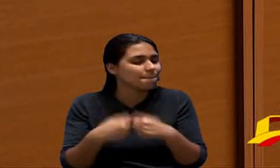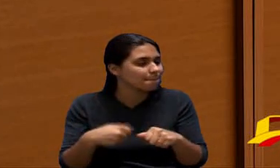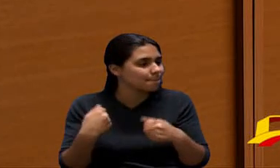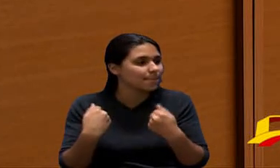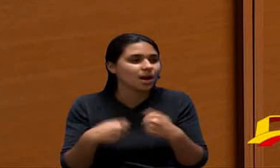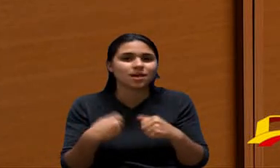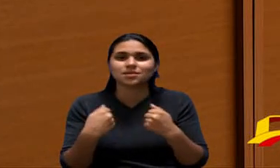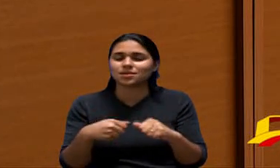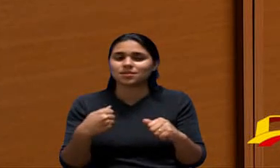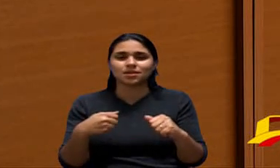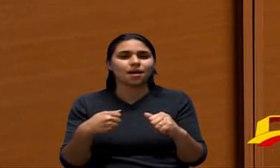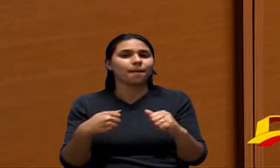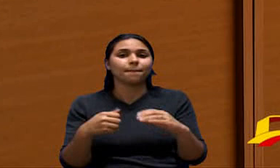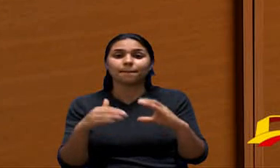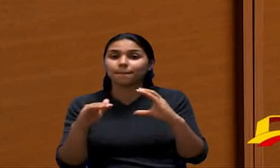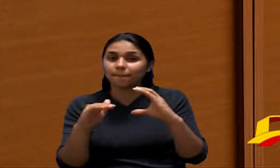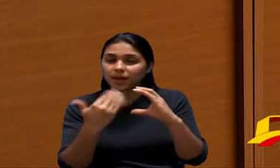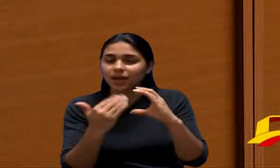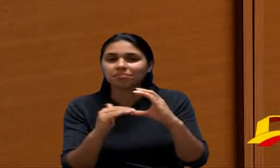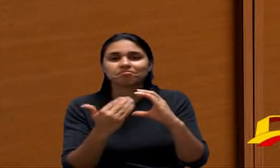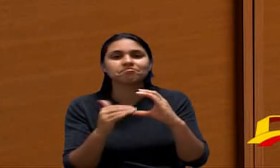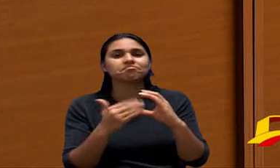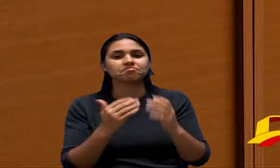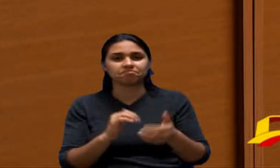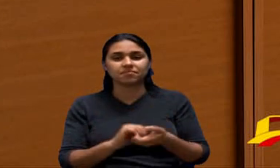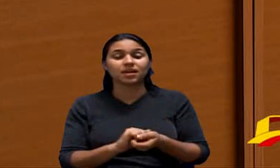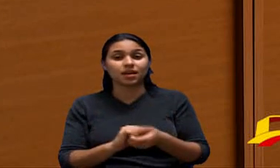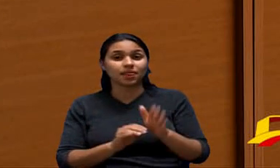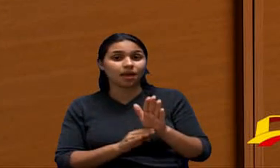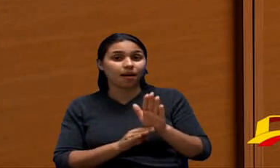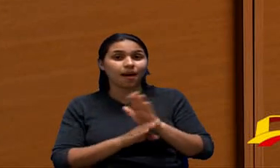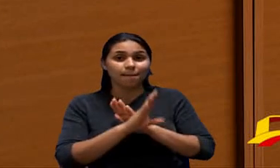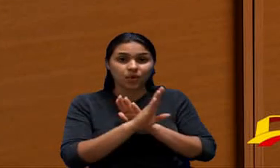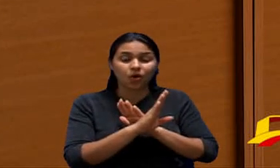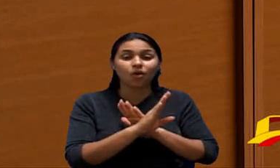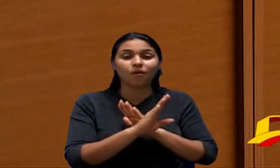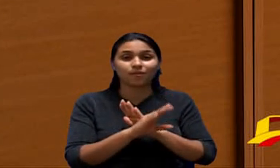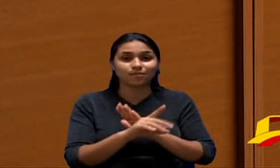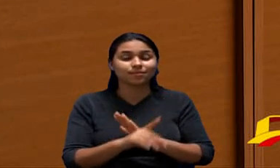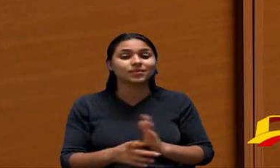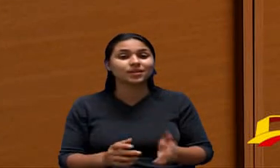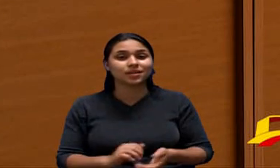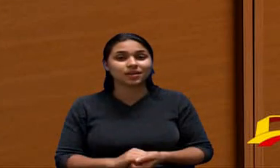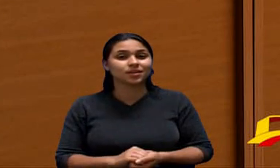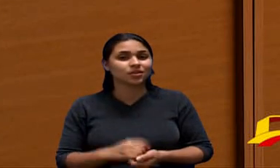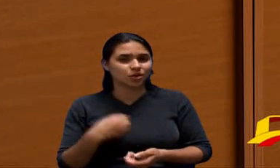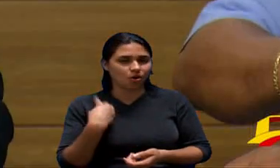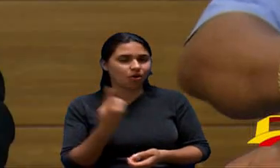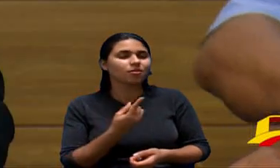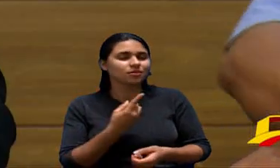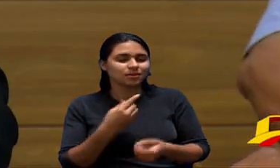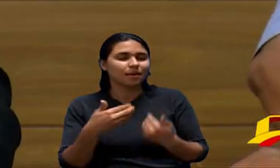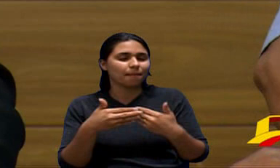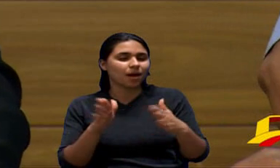um expediente para cada um dos vereadores para que eles aprovem essa sua lei nós estamos à disposição